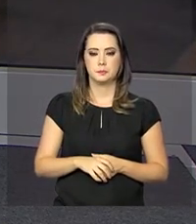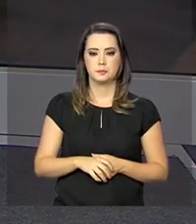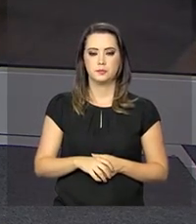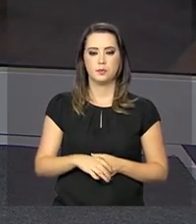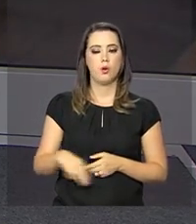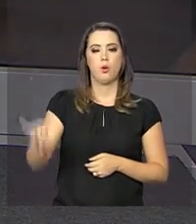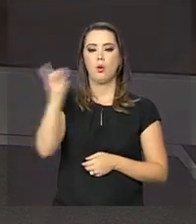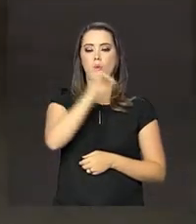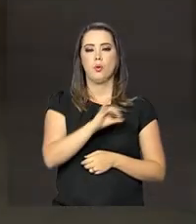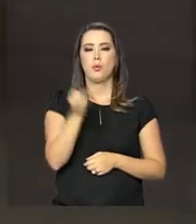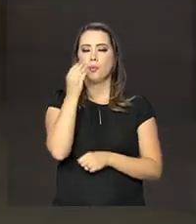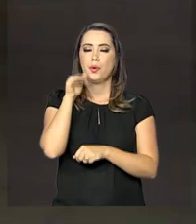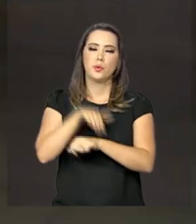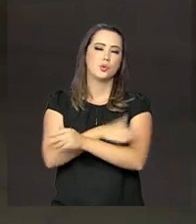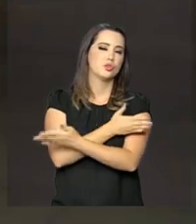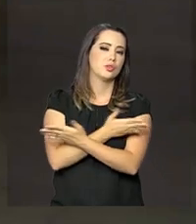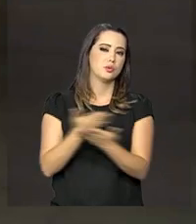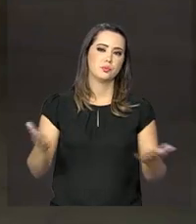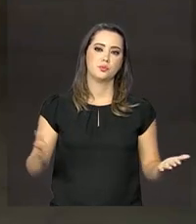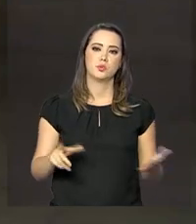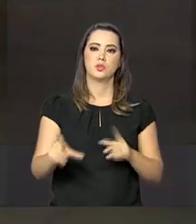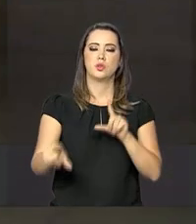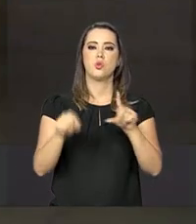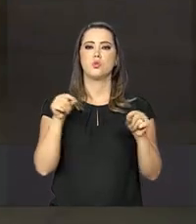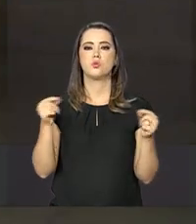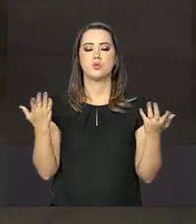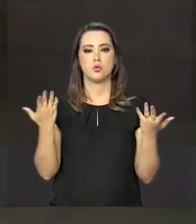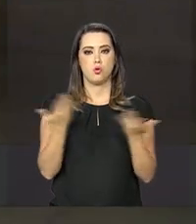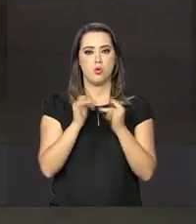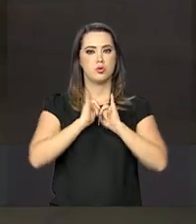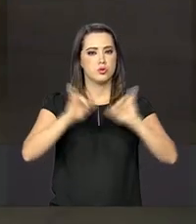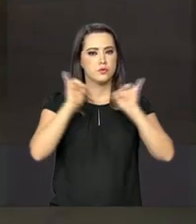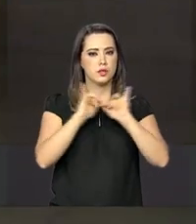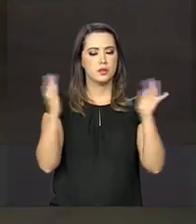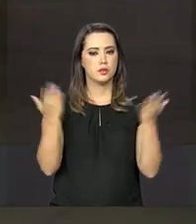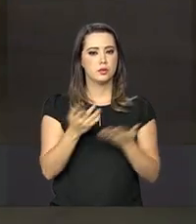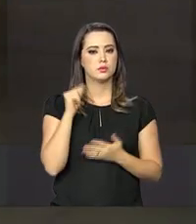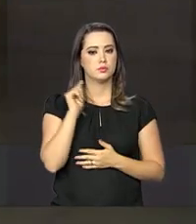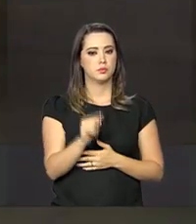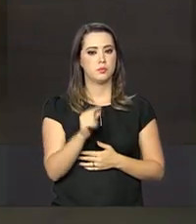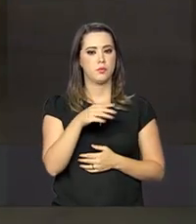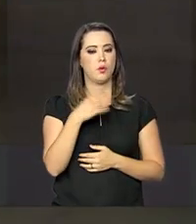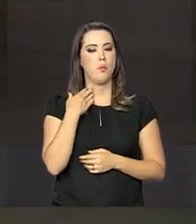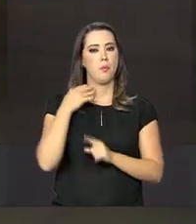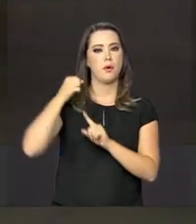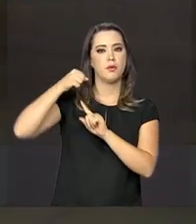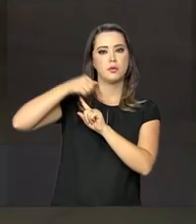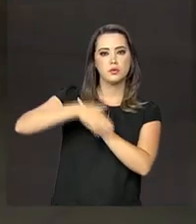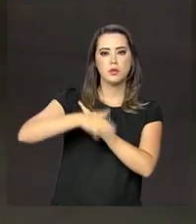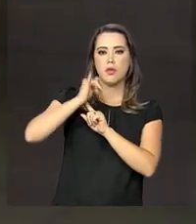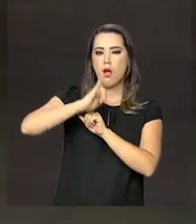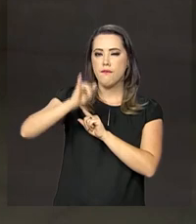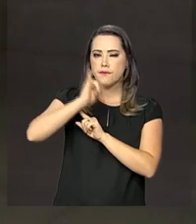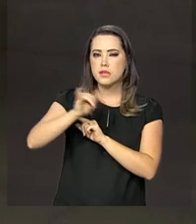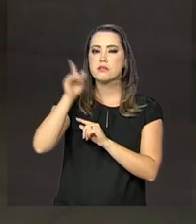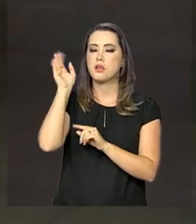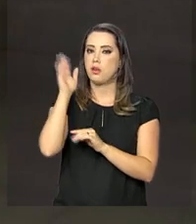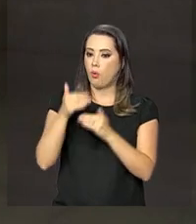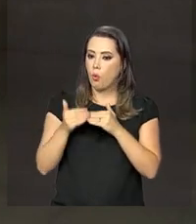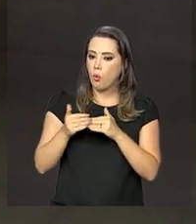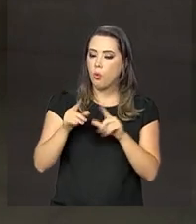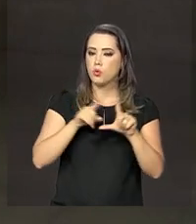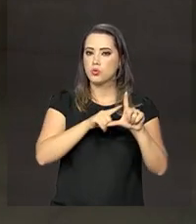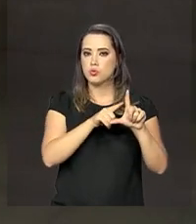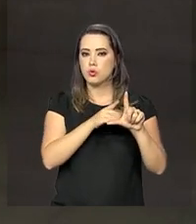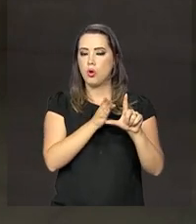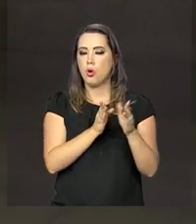Boa noite, Roberto, a você e a todos. A decisão acabou de ser divulgada, viu, Roberto? O Banco Central informa que vai manter a taxa